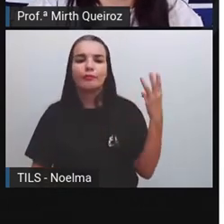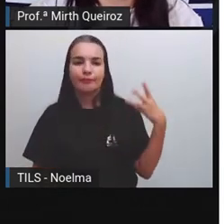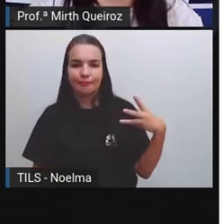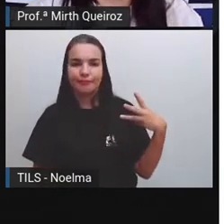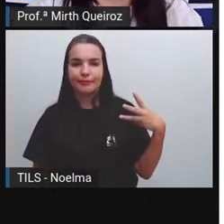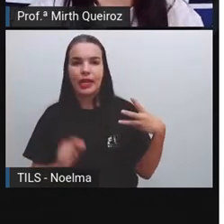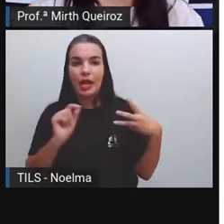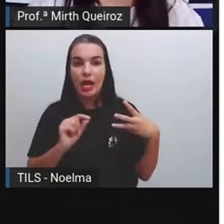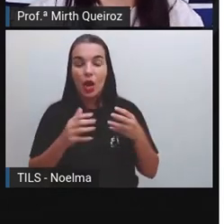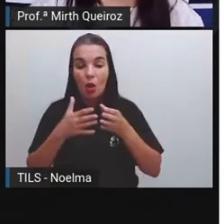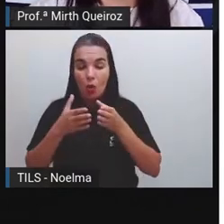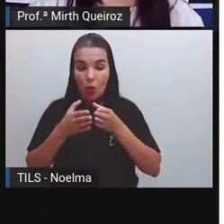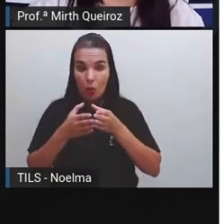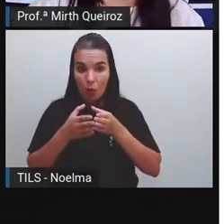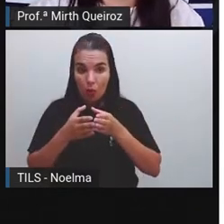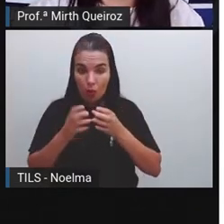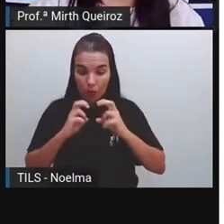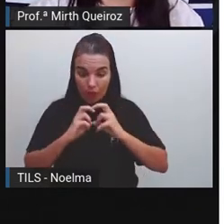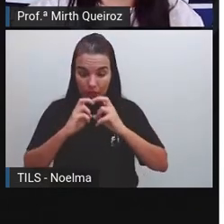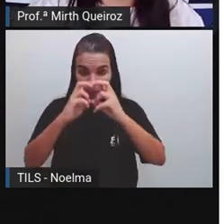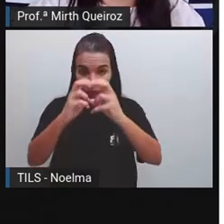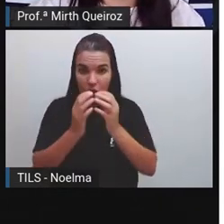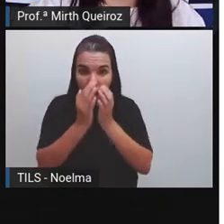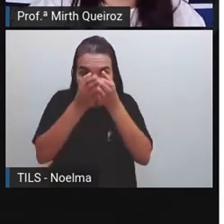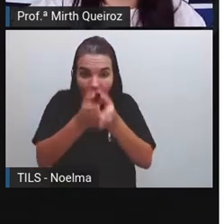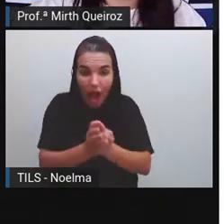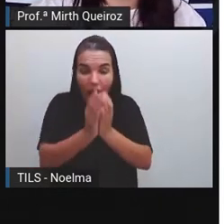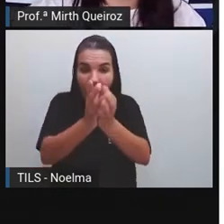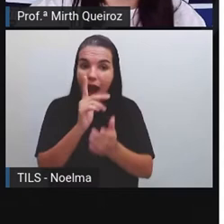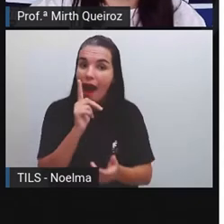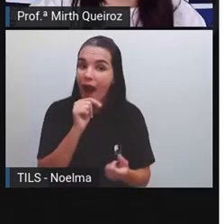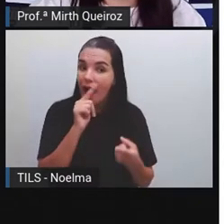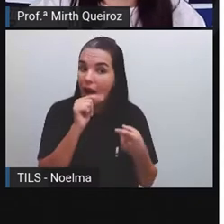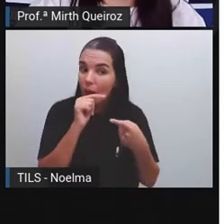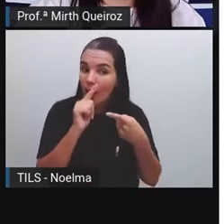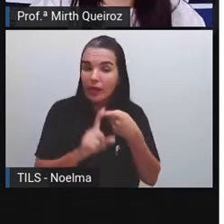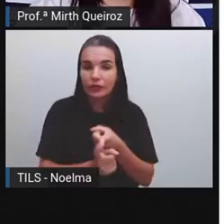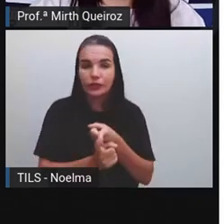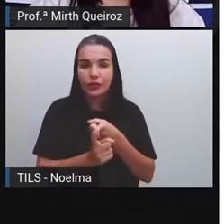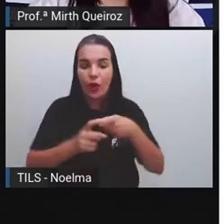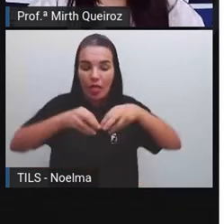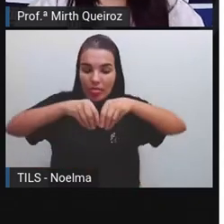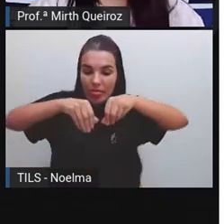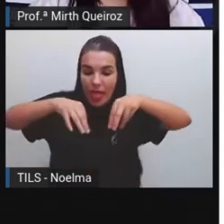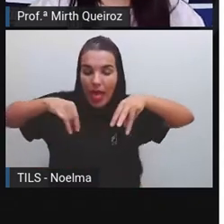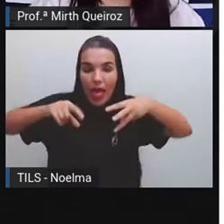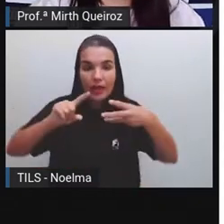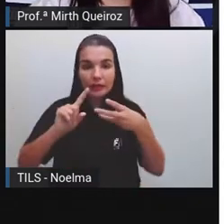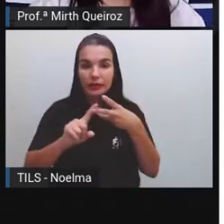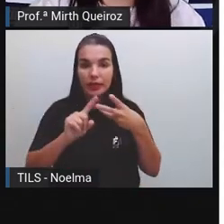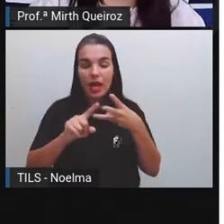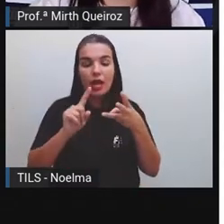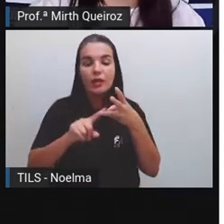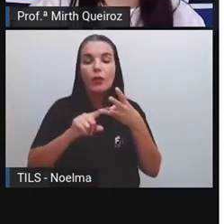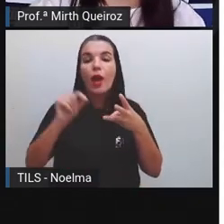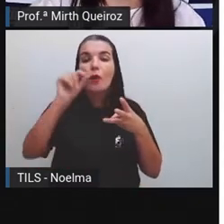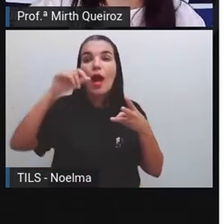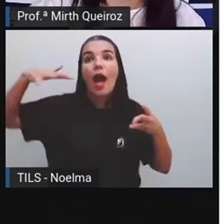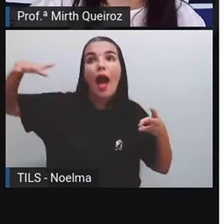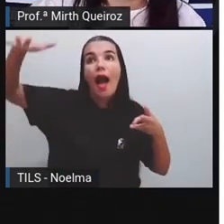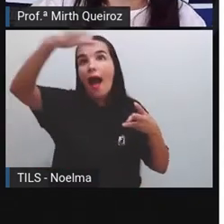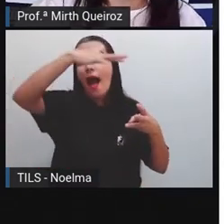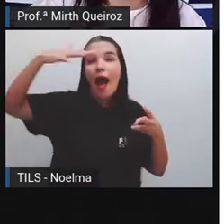essas? Nós temos os meios de transporte aquáticos, terrestres e aéreos. Os meios de